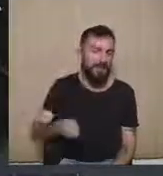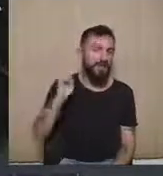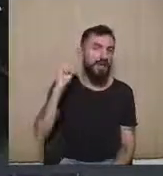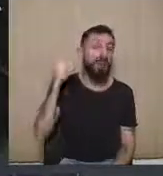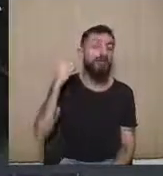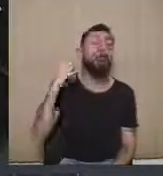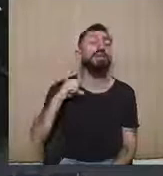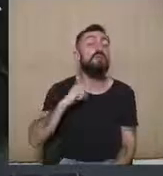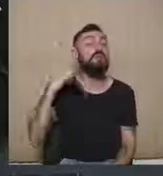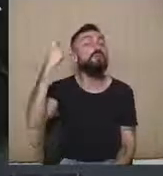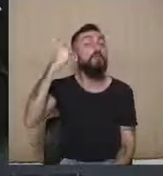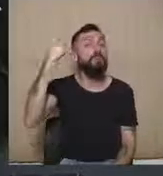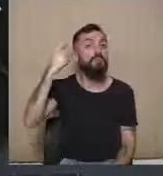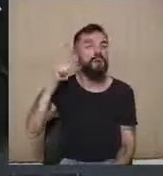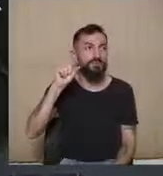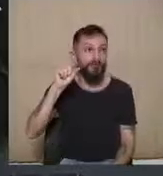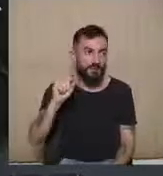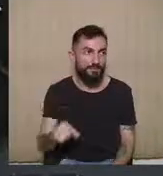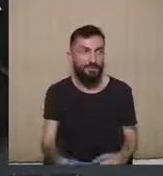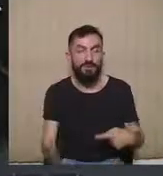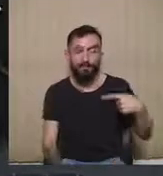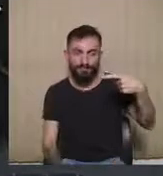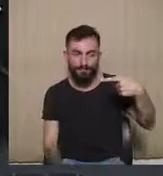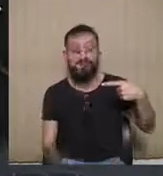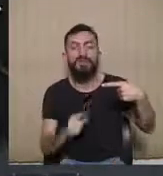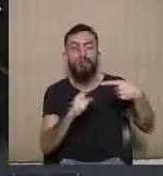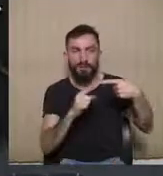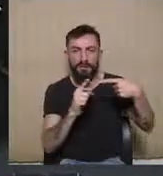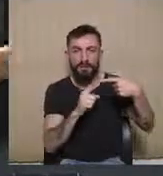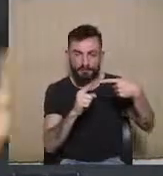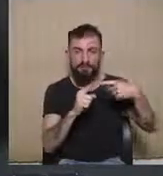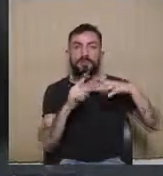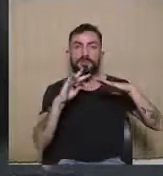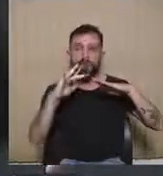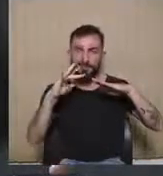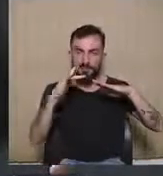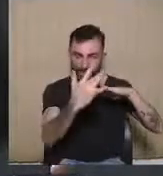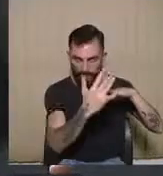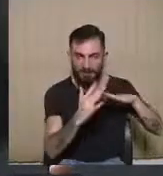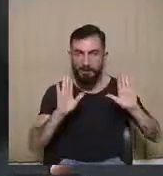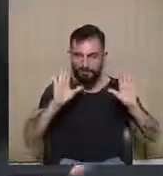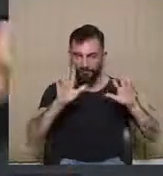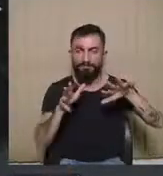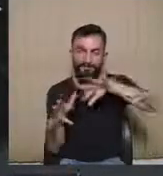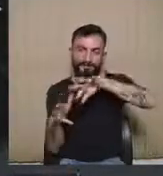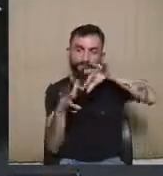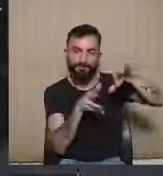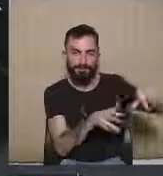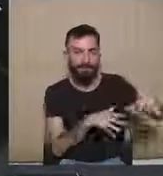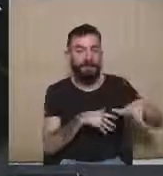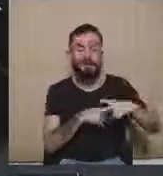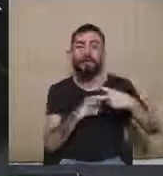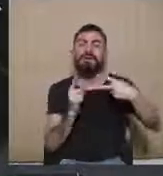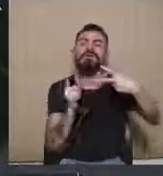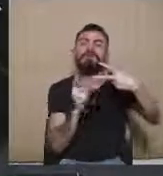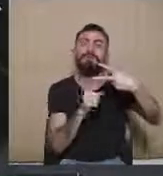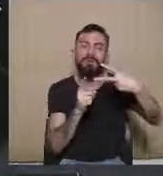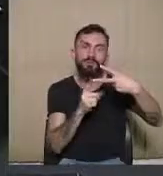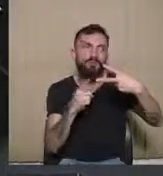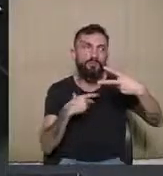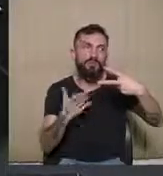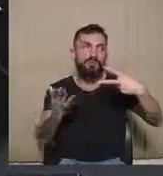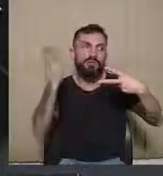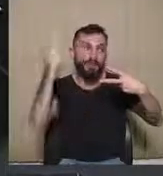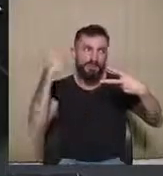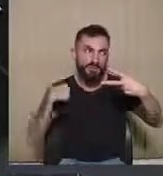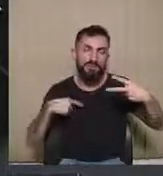preocupa. Então, vamos colocar esse aspecto das redes sociais de um lado, e, no caso, Franceschini, que foi o deputado